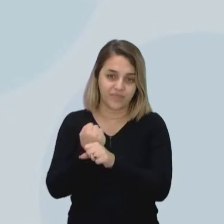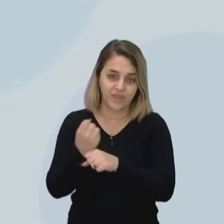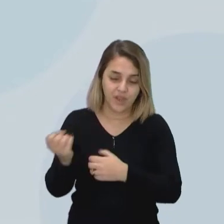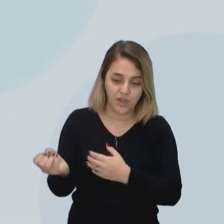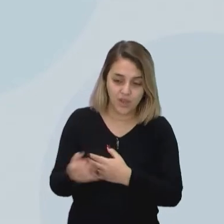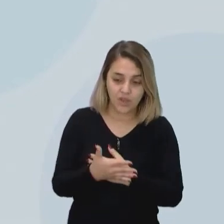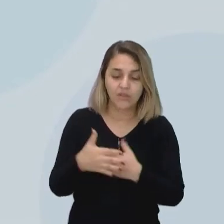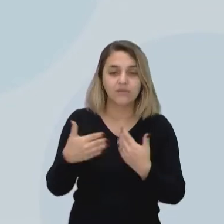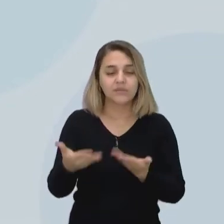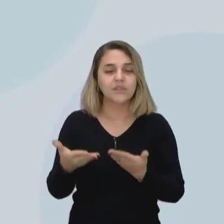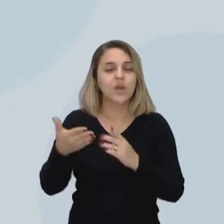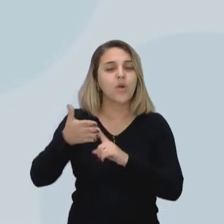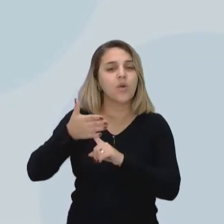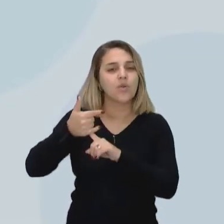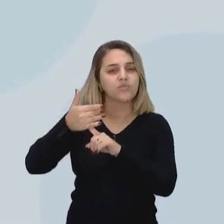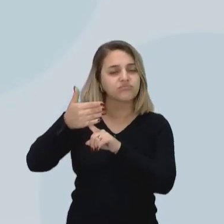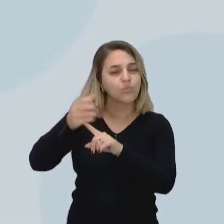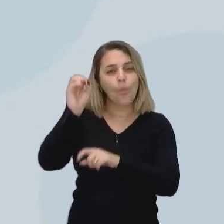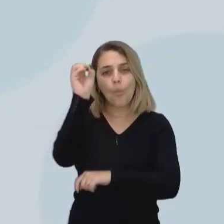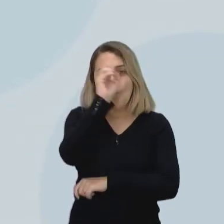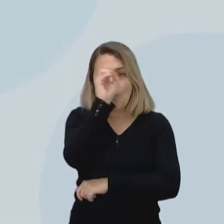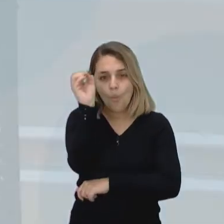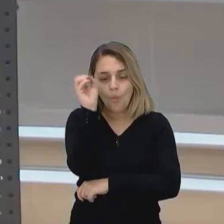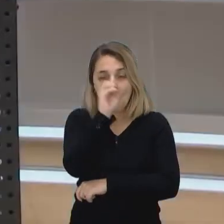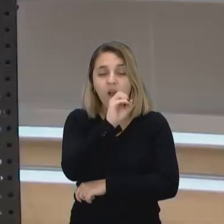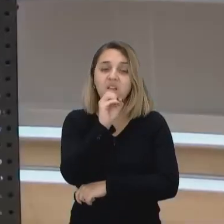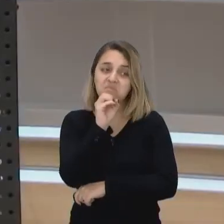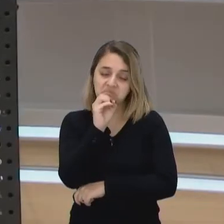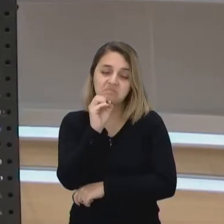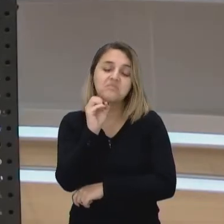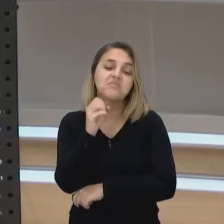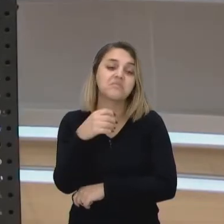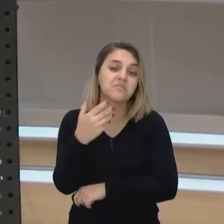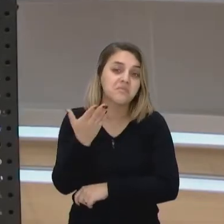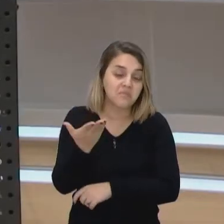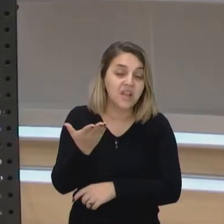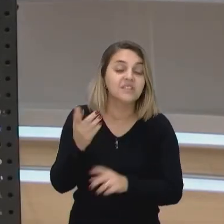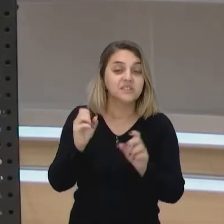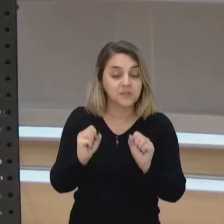tecnologia ainda desconhecida, mas a gente pode estar já